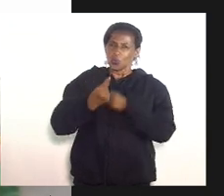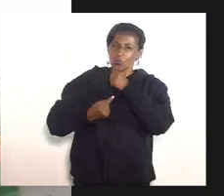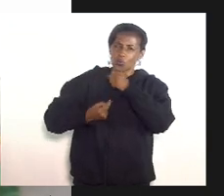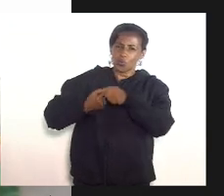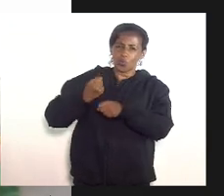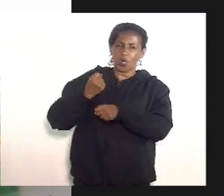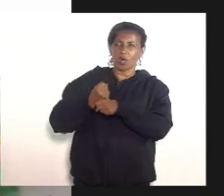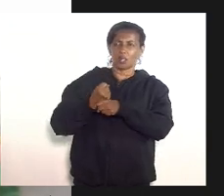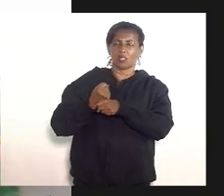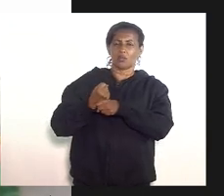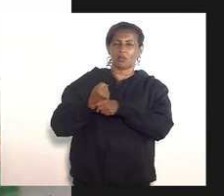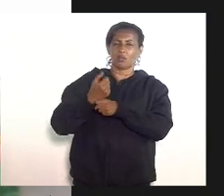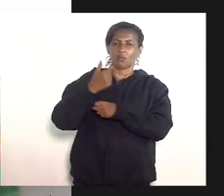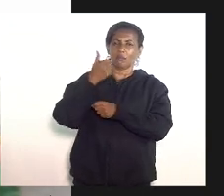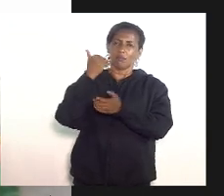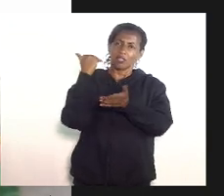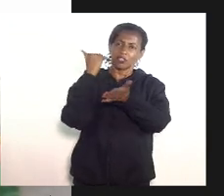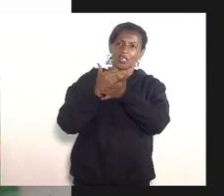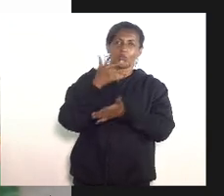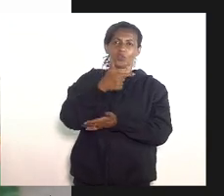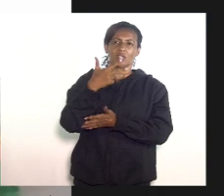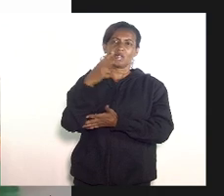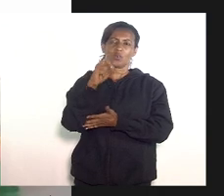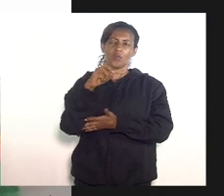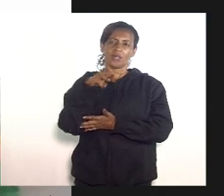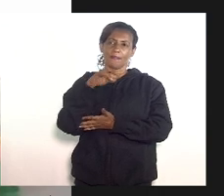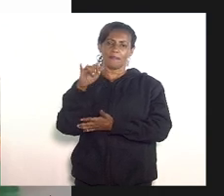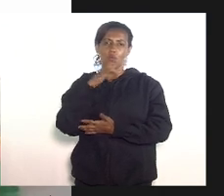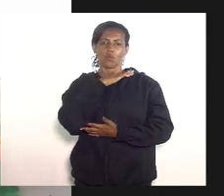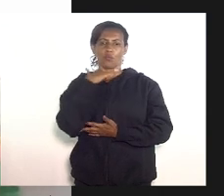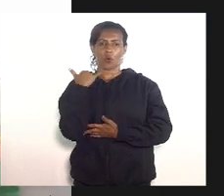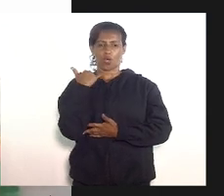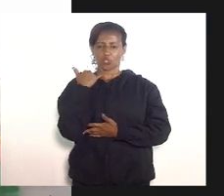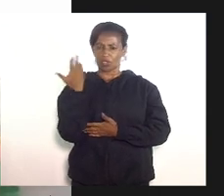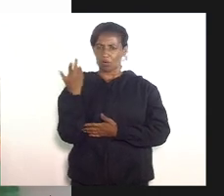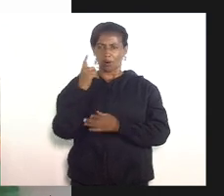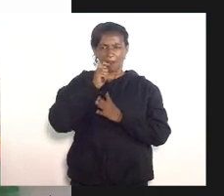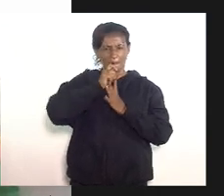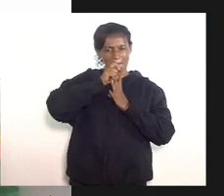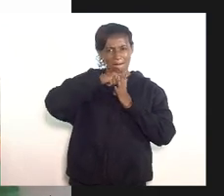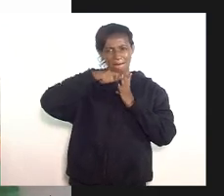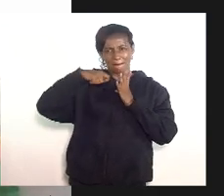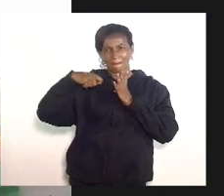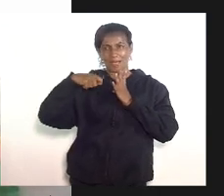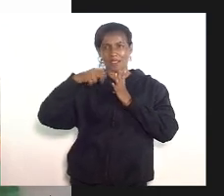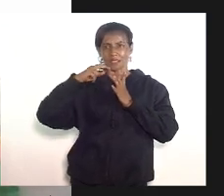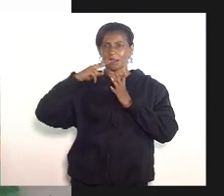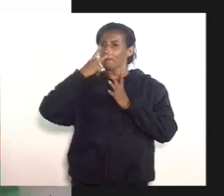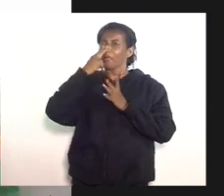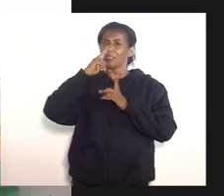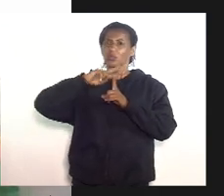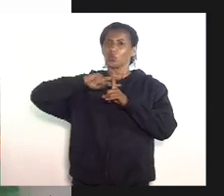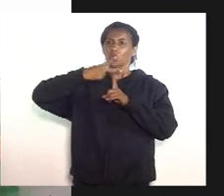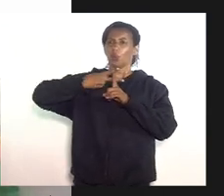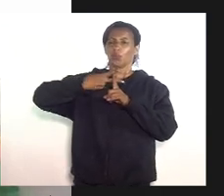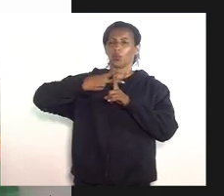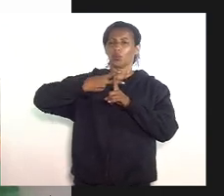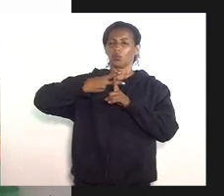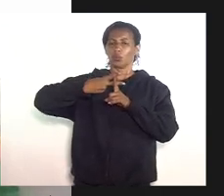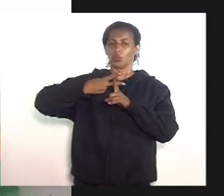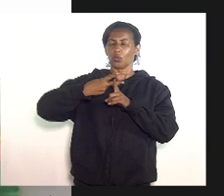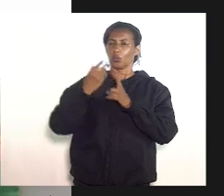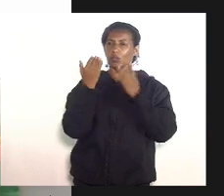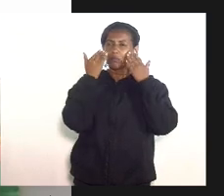a 250 mil mortes e agora em meses chegamos a quase o dobro do que é